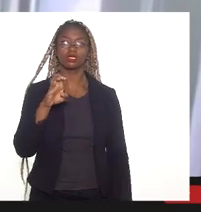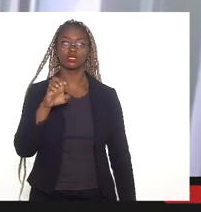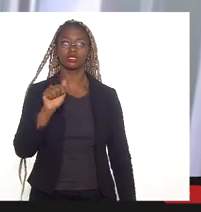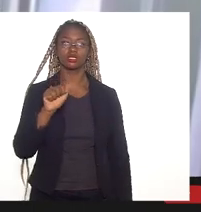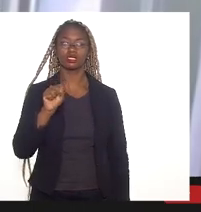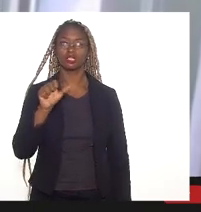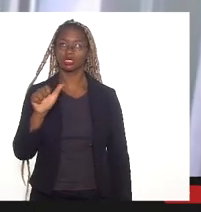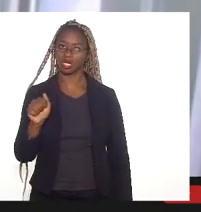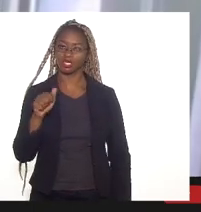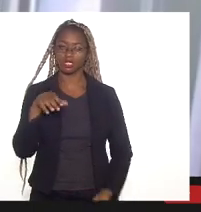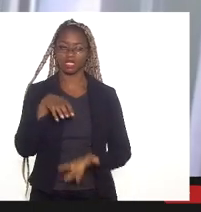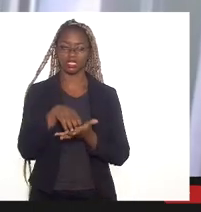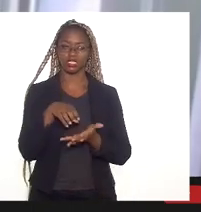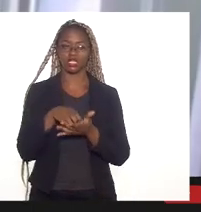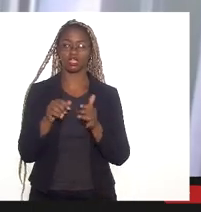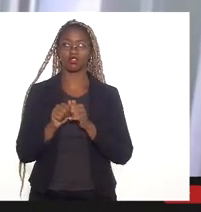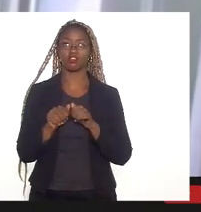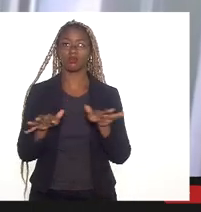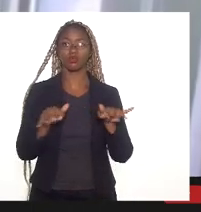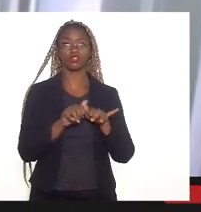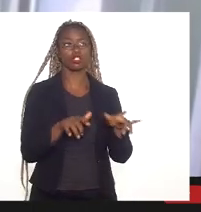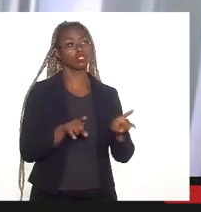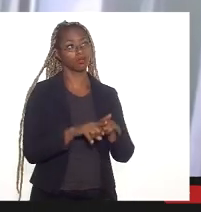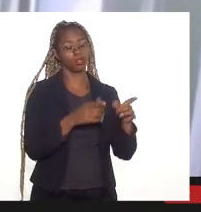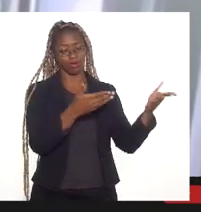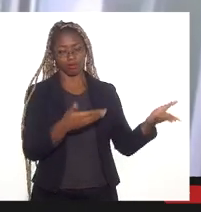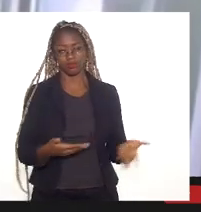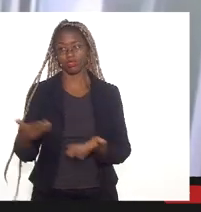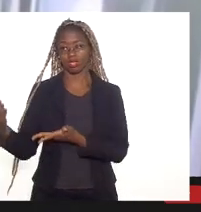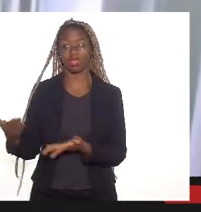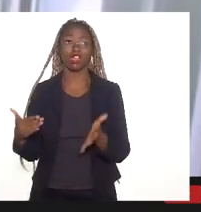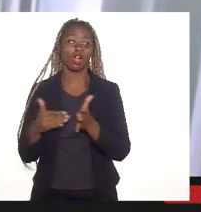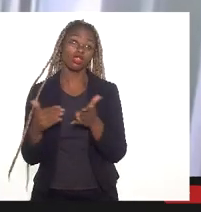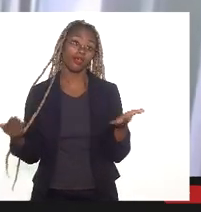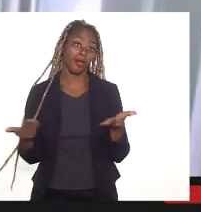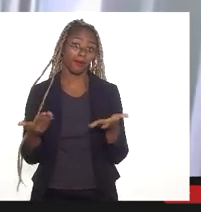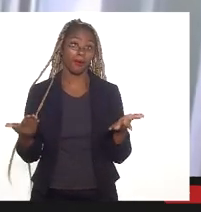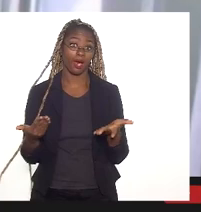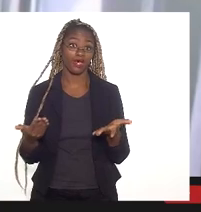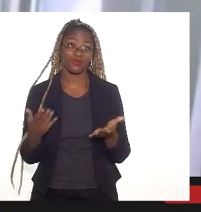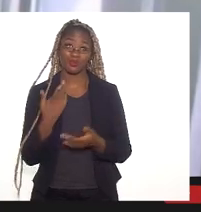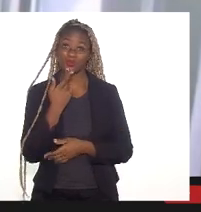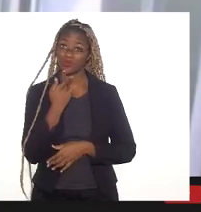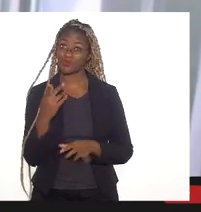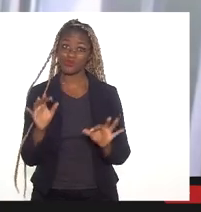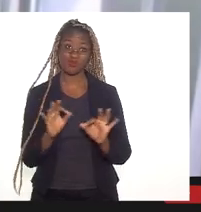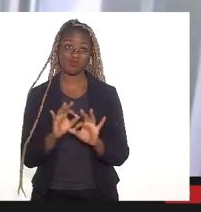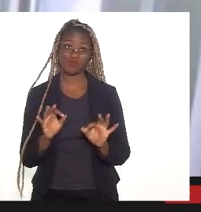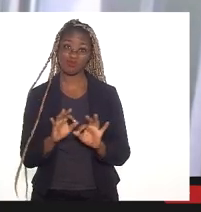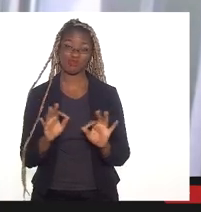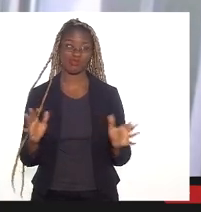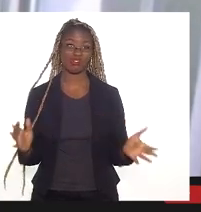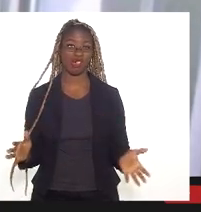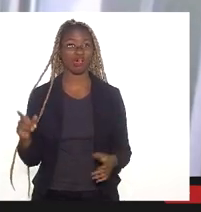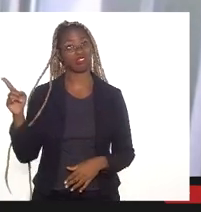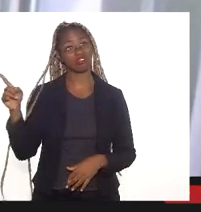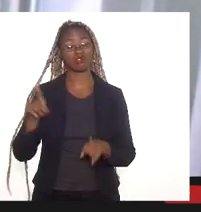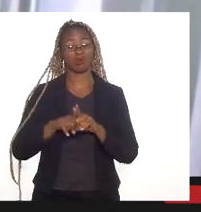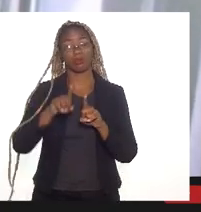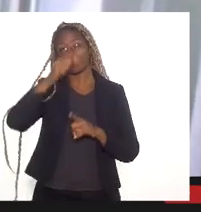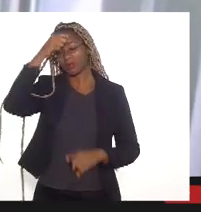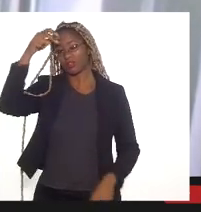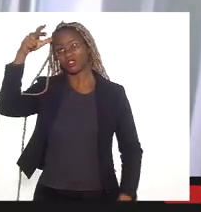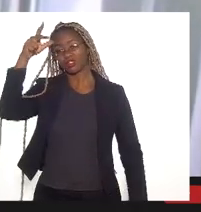a central de abastecimentos, foi convidada, mas, por enquanto, não confirmaram presença, além, repito, da Prefeitura de Duque de Caxias, que,